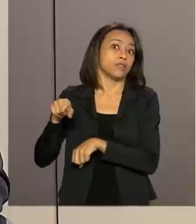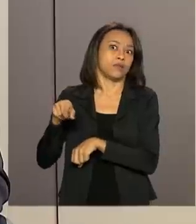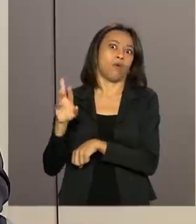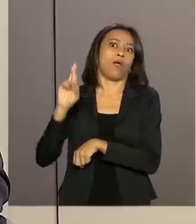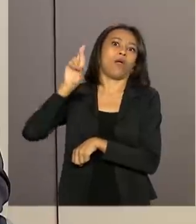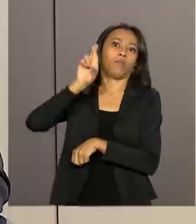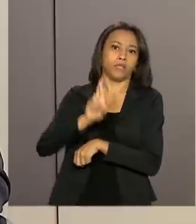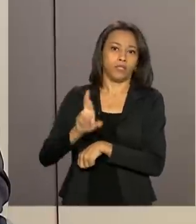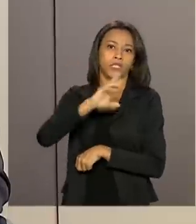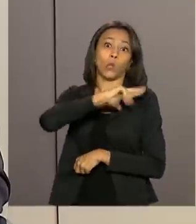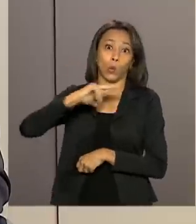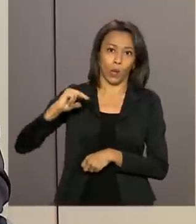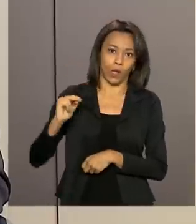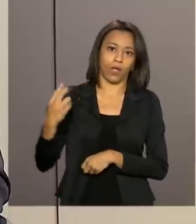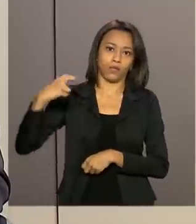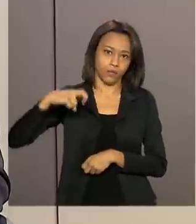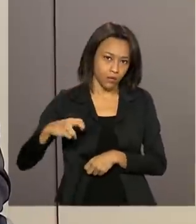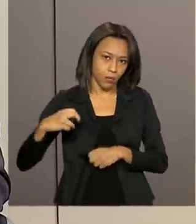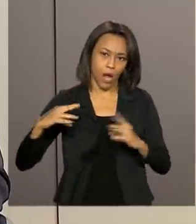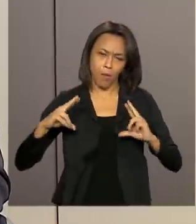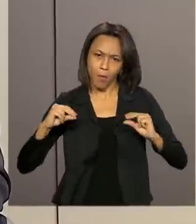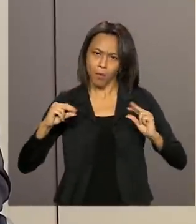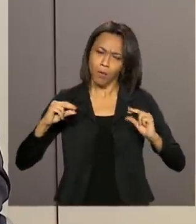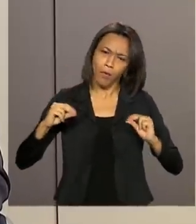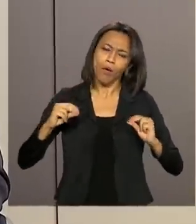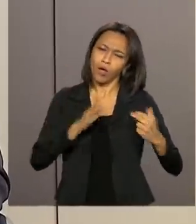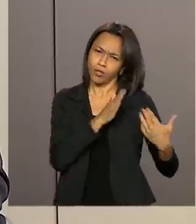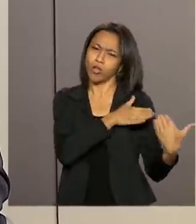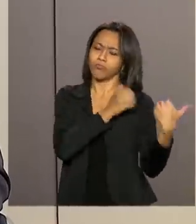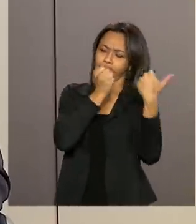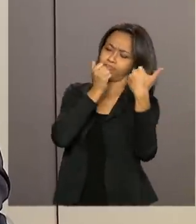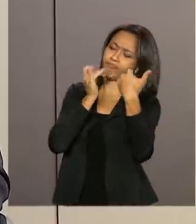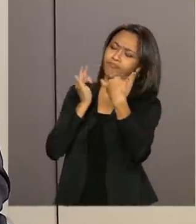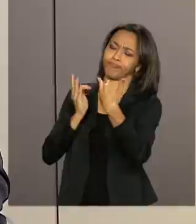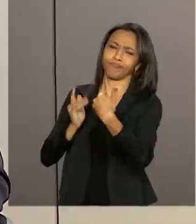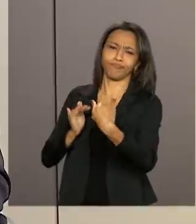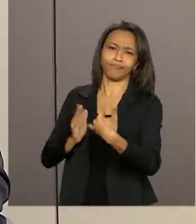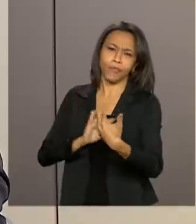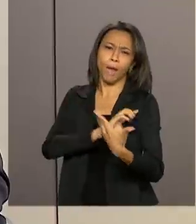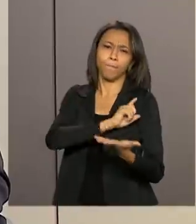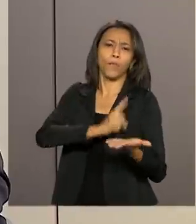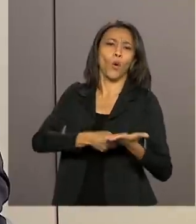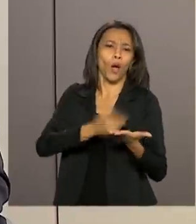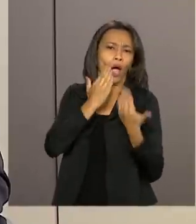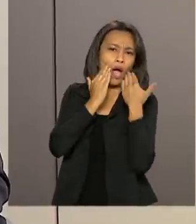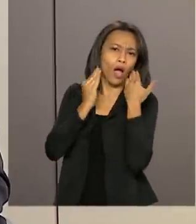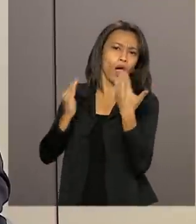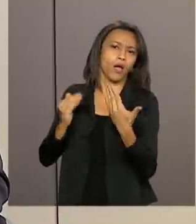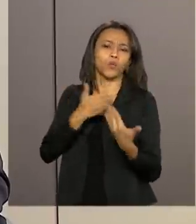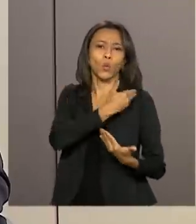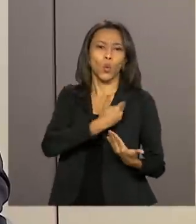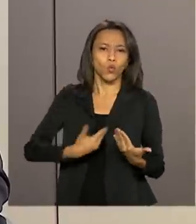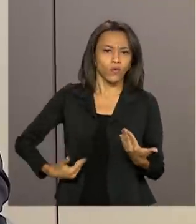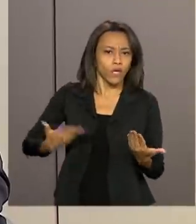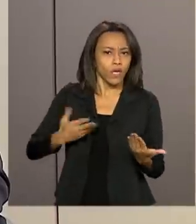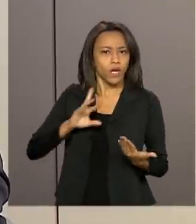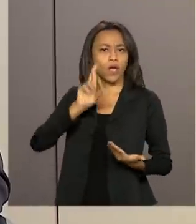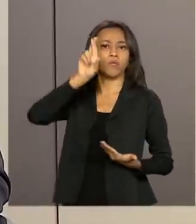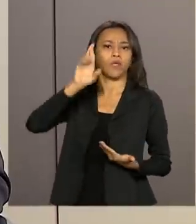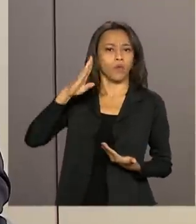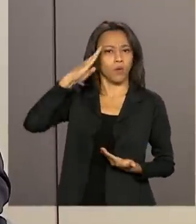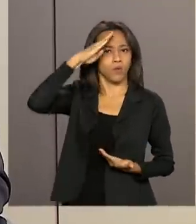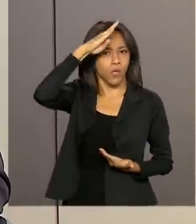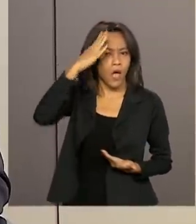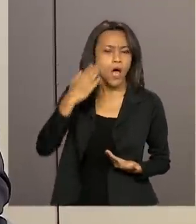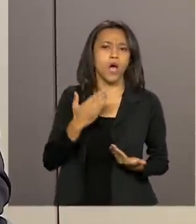o representante da Noruega, né, e colocamos o compromisso do Estado brasileiro, hoje representado pelo governo do presidente Bolsonaro,